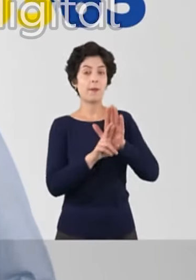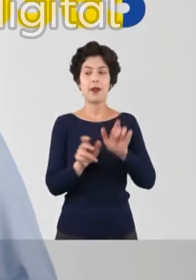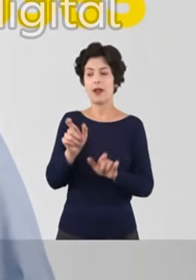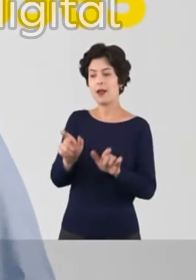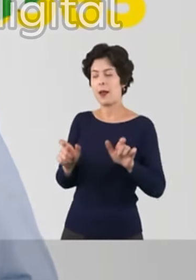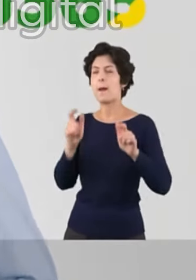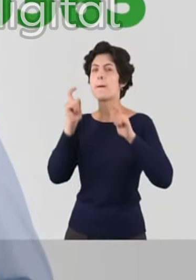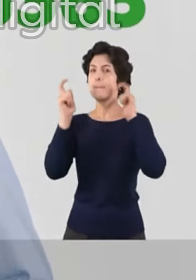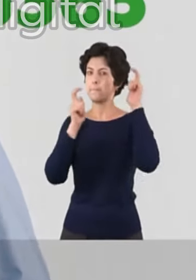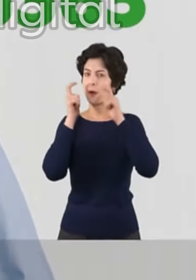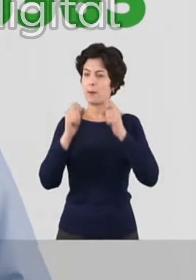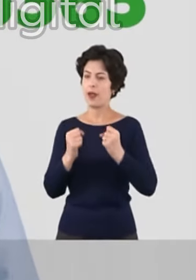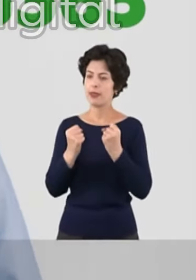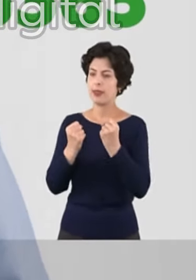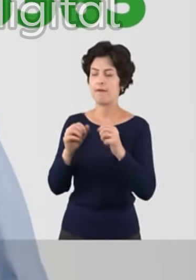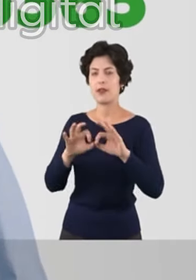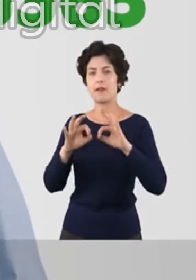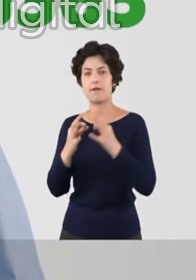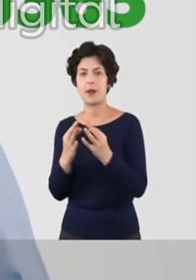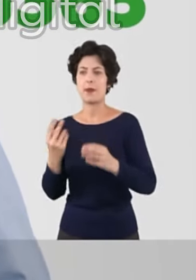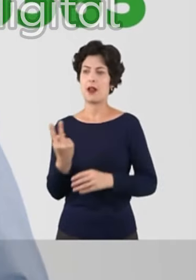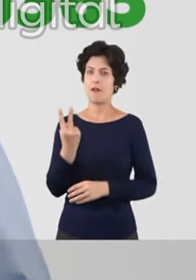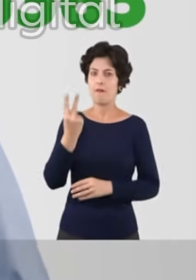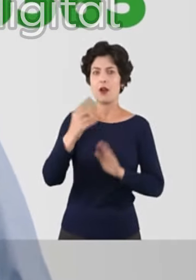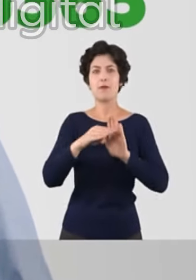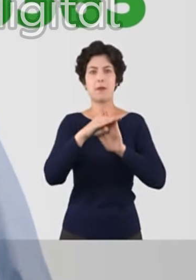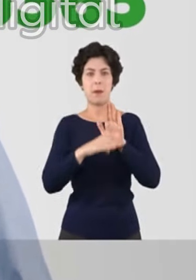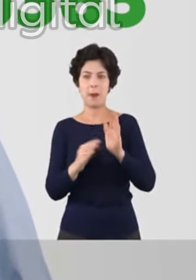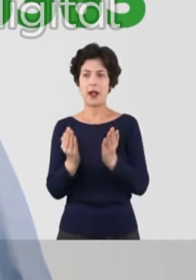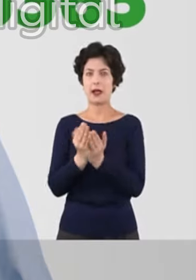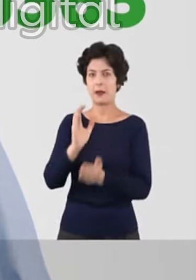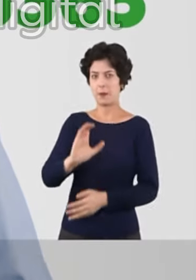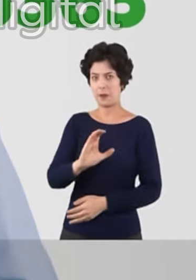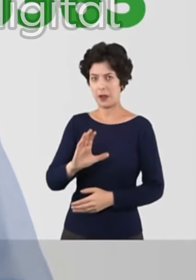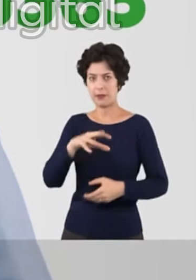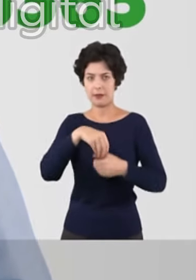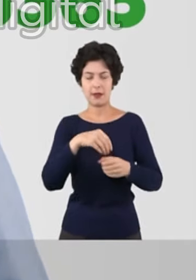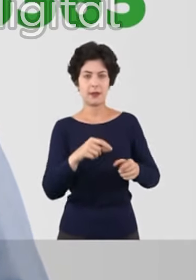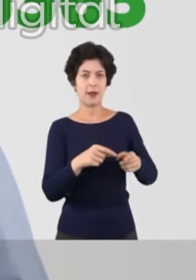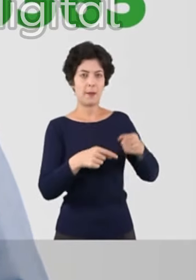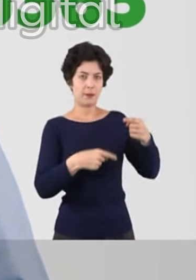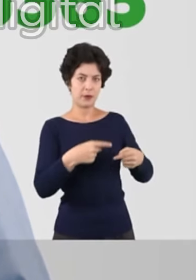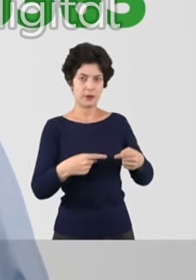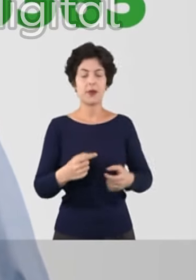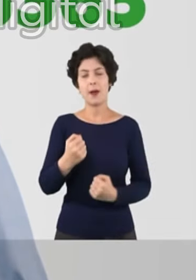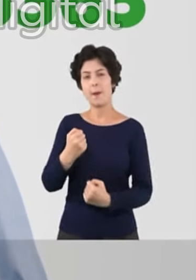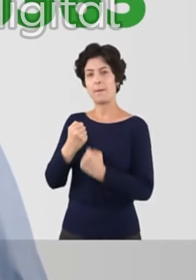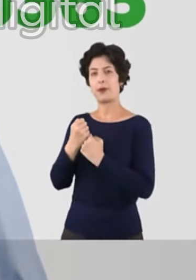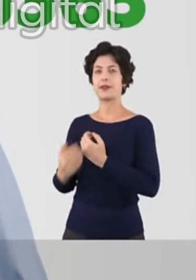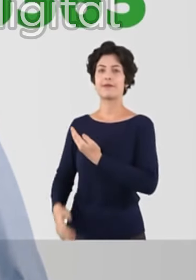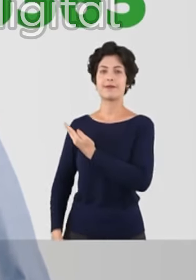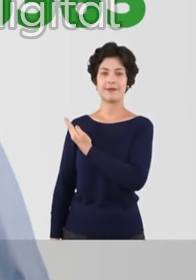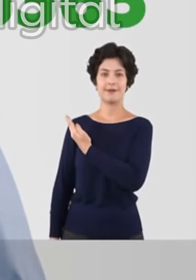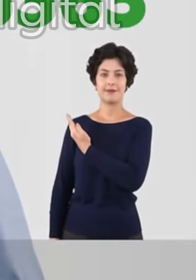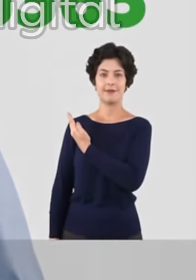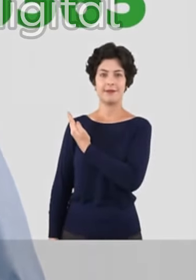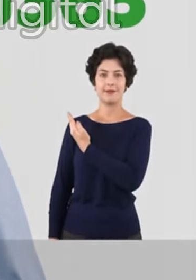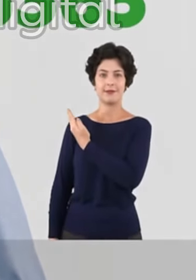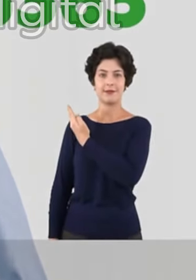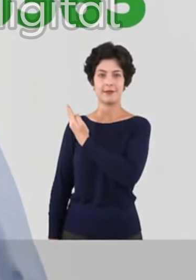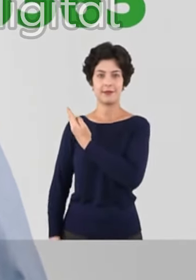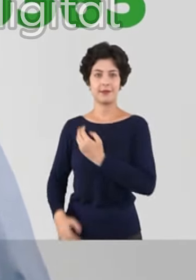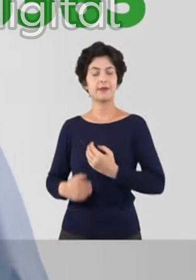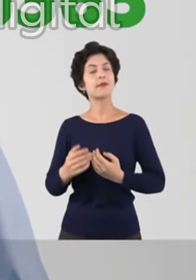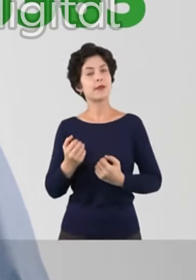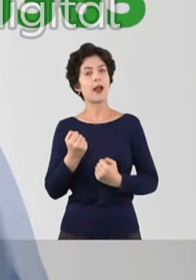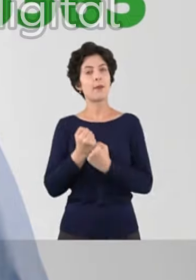Represento aqueles que se preocupam com a defesa da família e dos valores cristãos na política. Peço seu apoio. Luiz Alberto, 15, 3, 6,